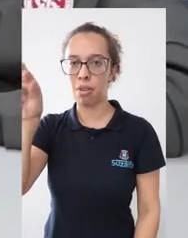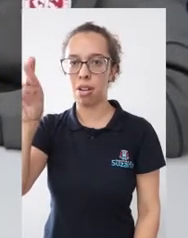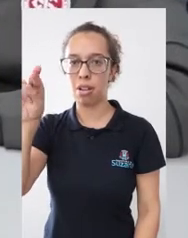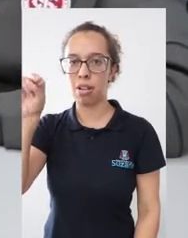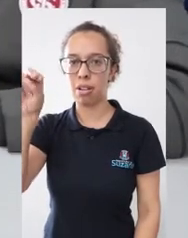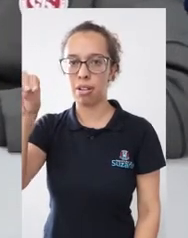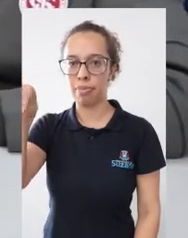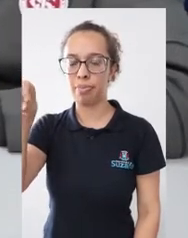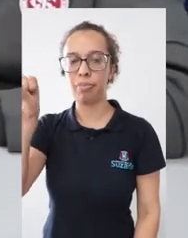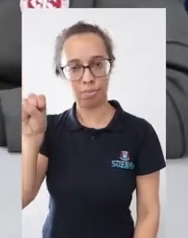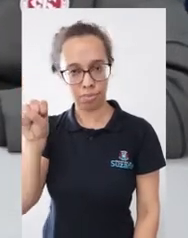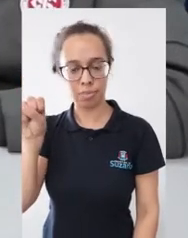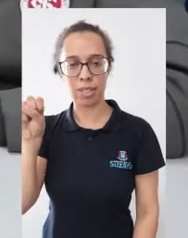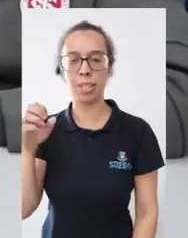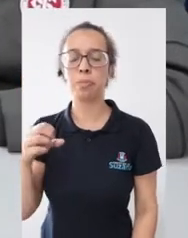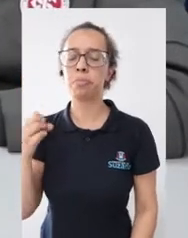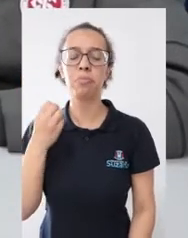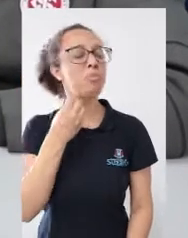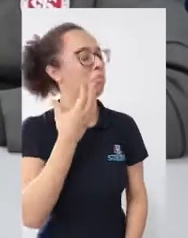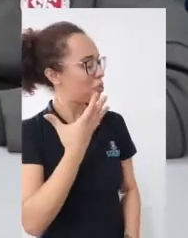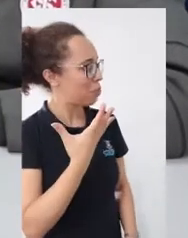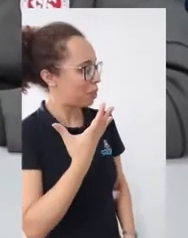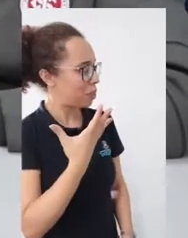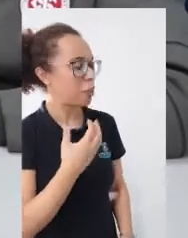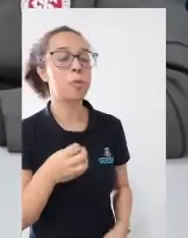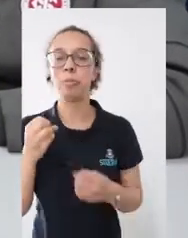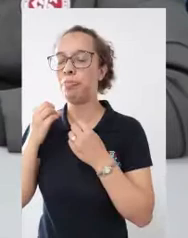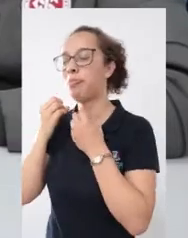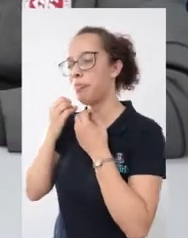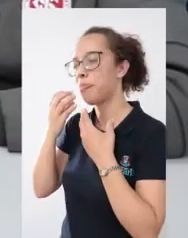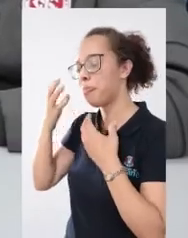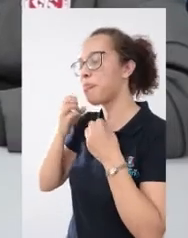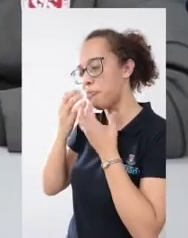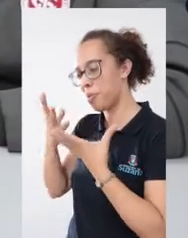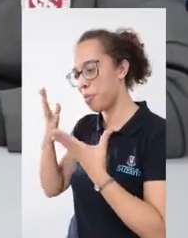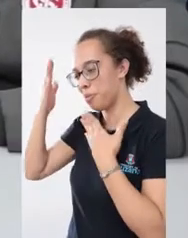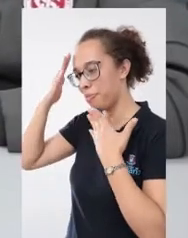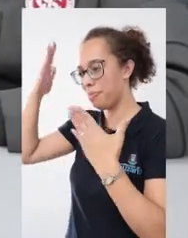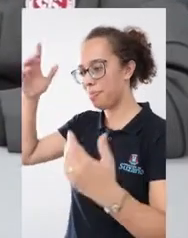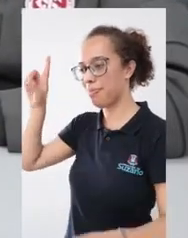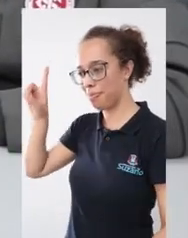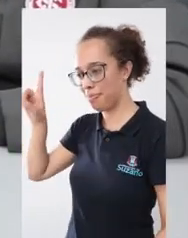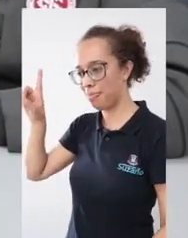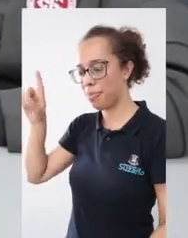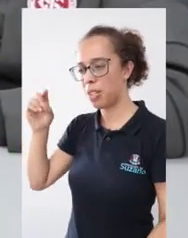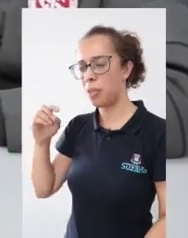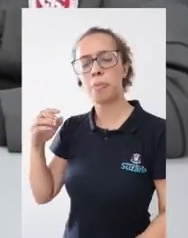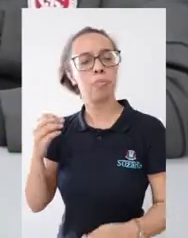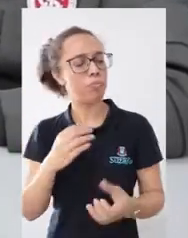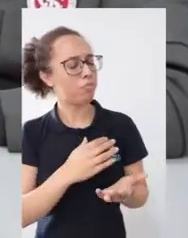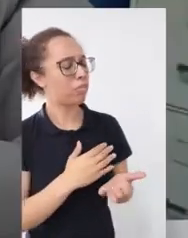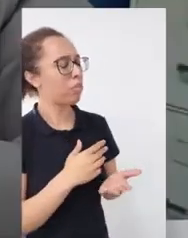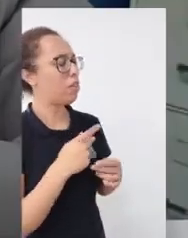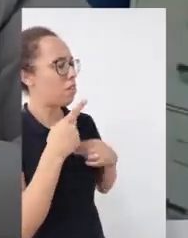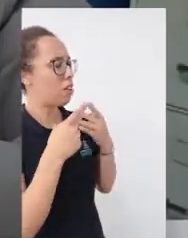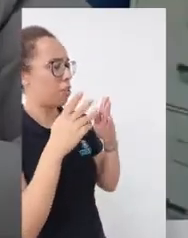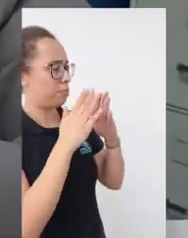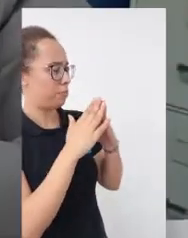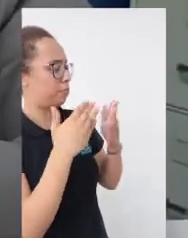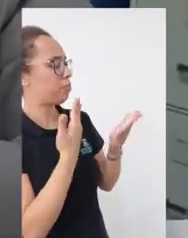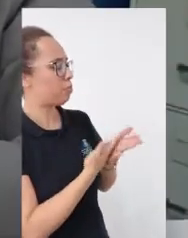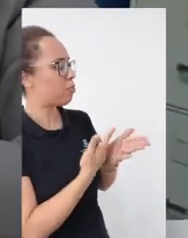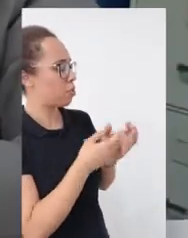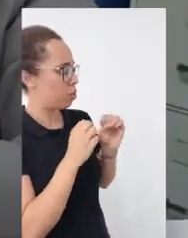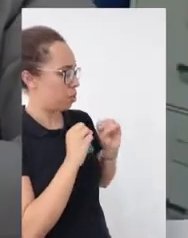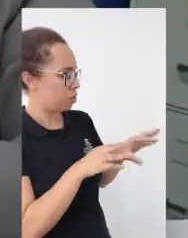graças a Deus. Secretário, vamos começar pelas escolinhas esportivas, que contemplam milhares de jovens e crianças, né? Sim, realmente